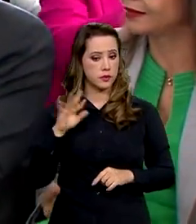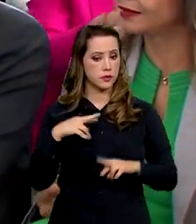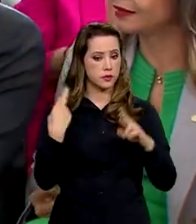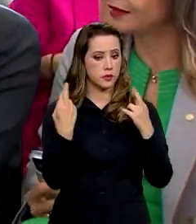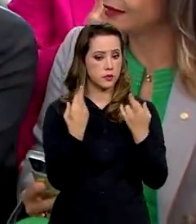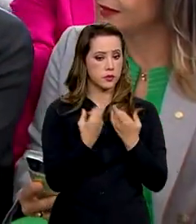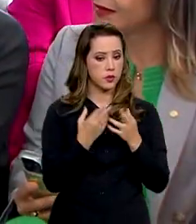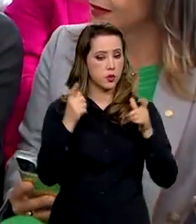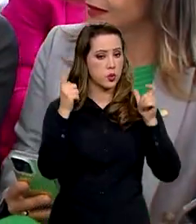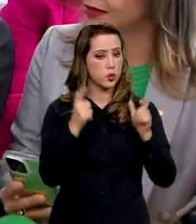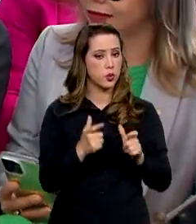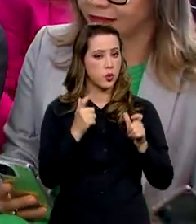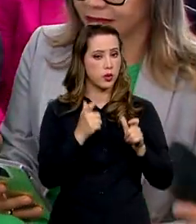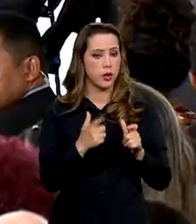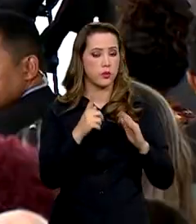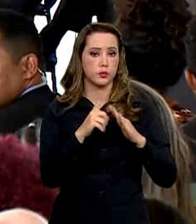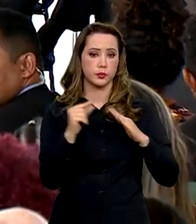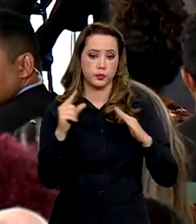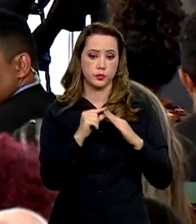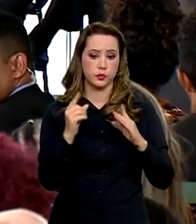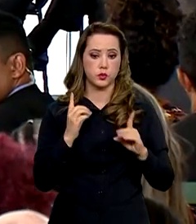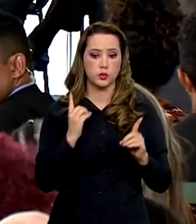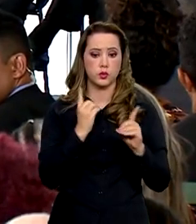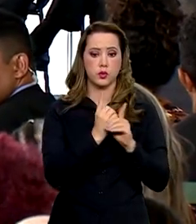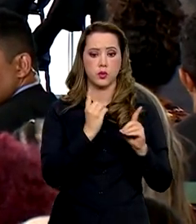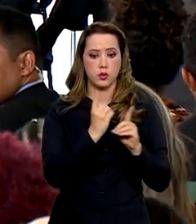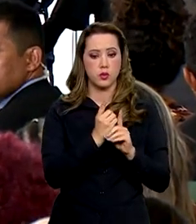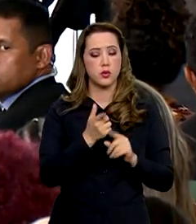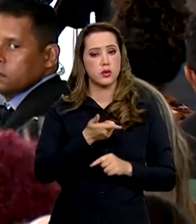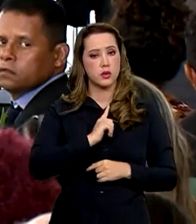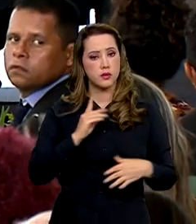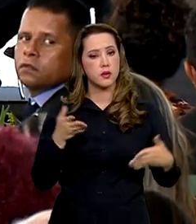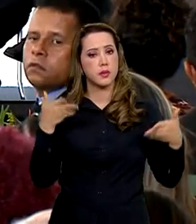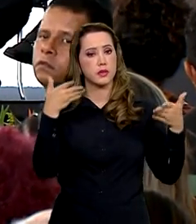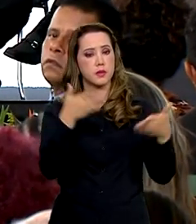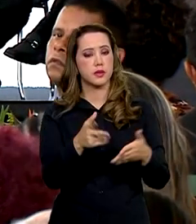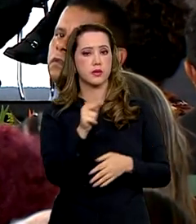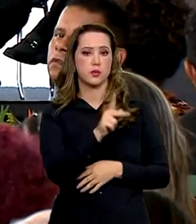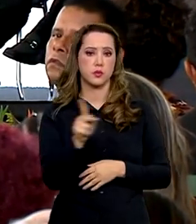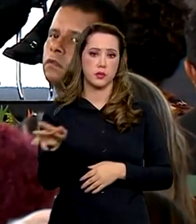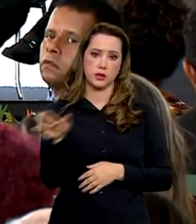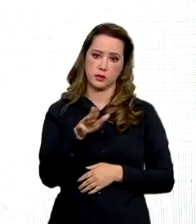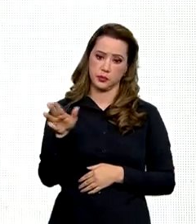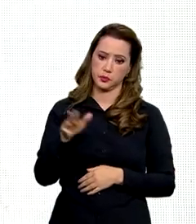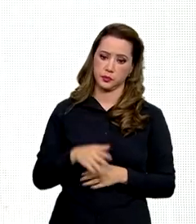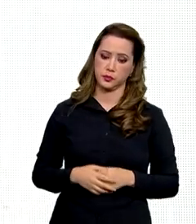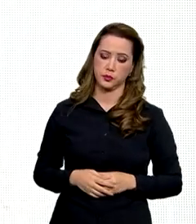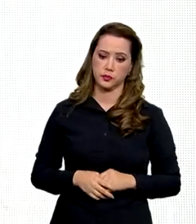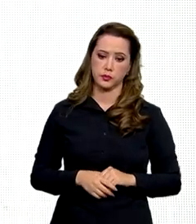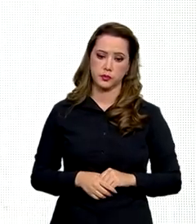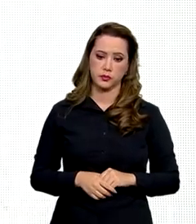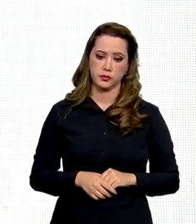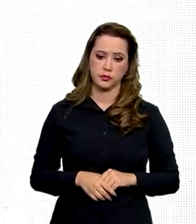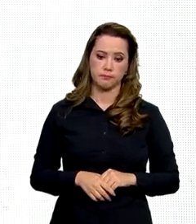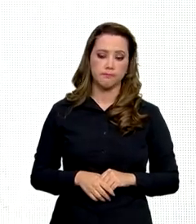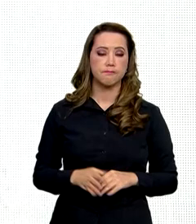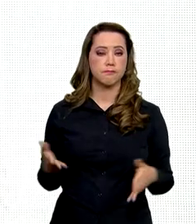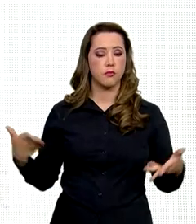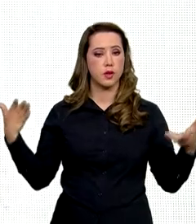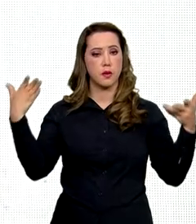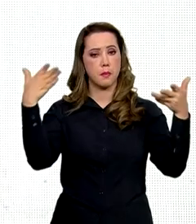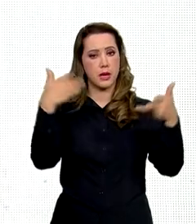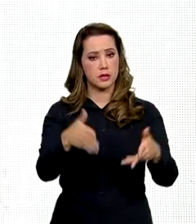reuniram no Palácio do Planalto. O encontro contou com a participação do presidente Lula. A participação social,